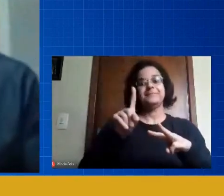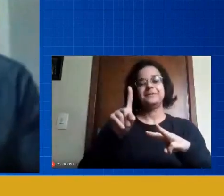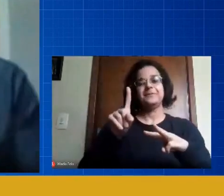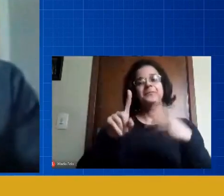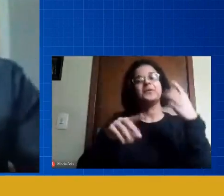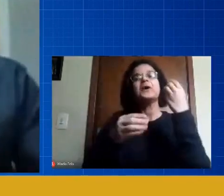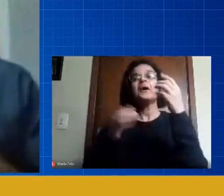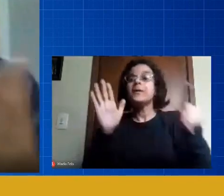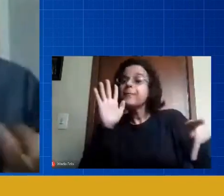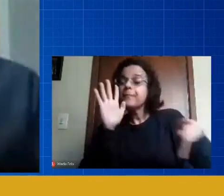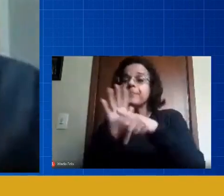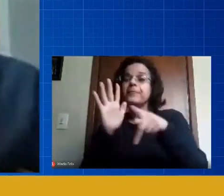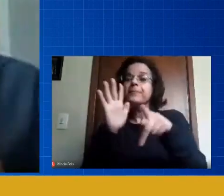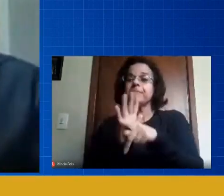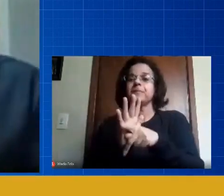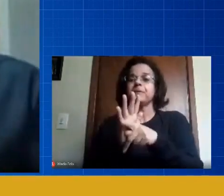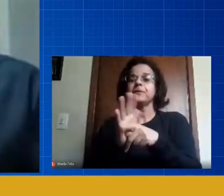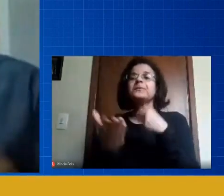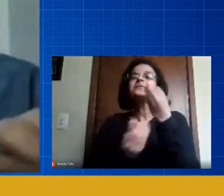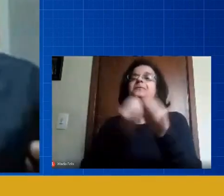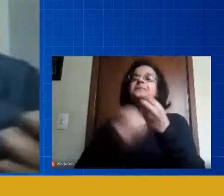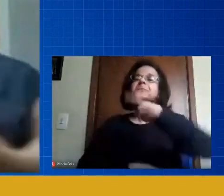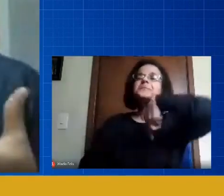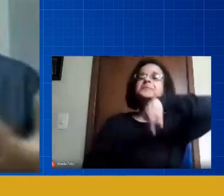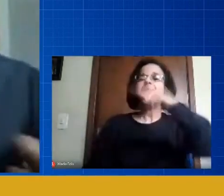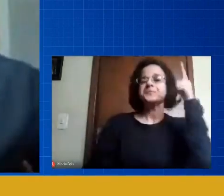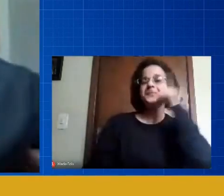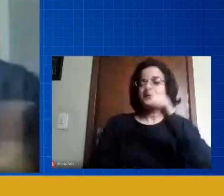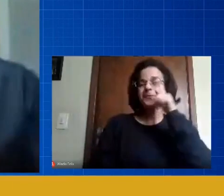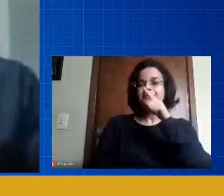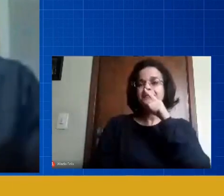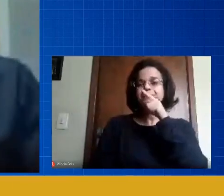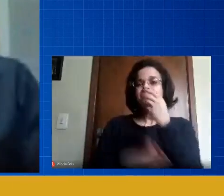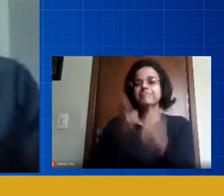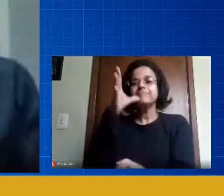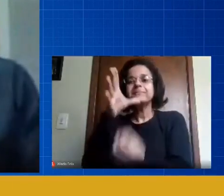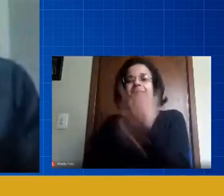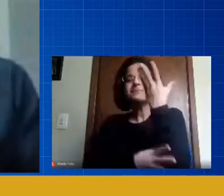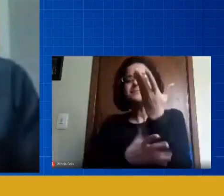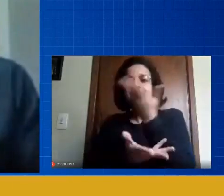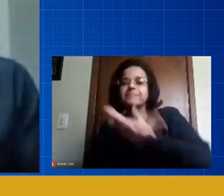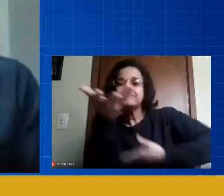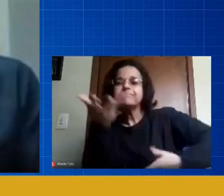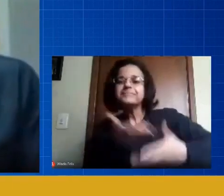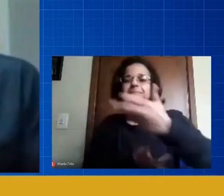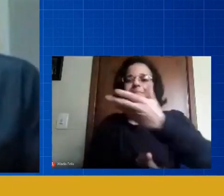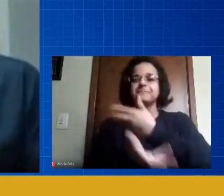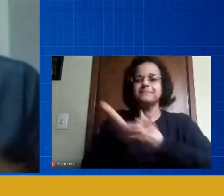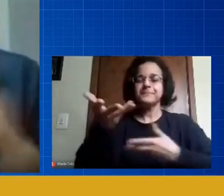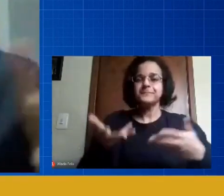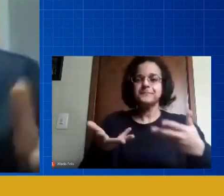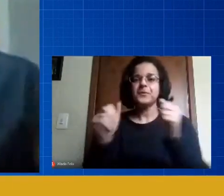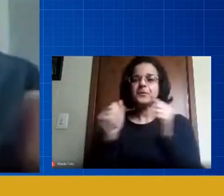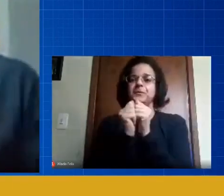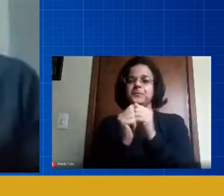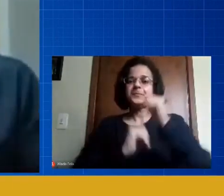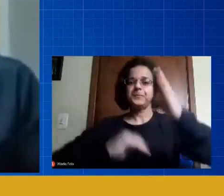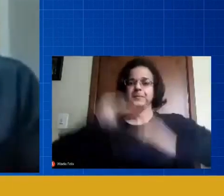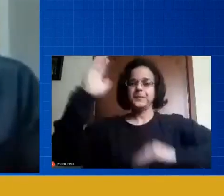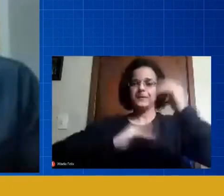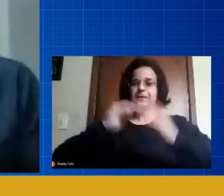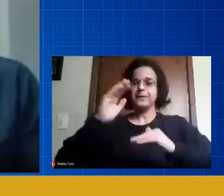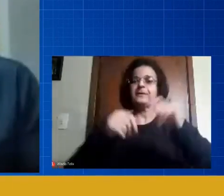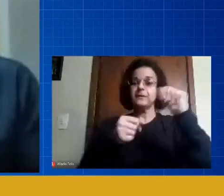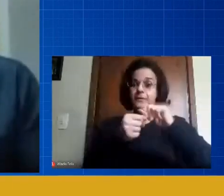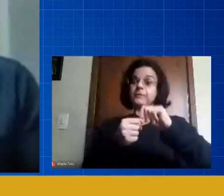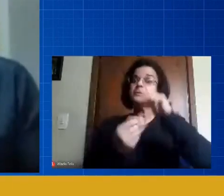a forma que nós conseguimos de, né, de criar um envolvimento aí grande com esses profissionais e fazer dia de